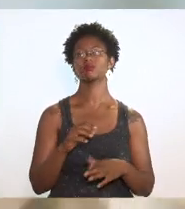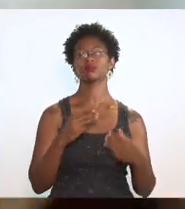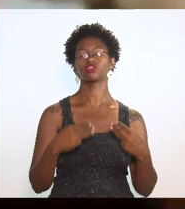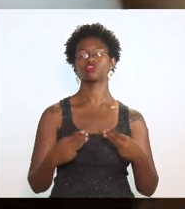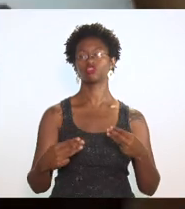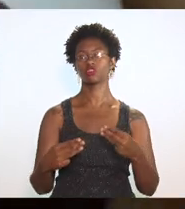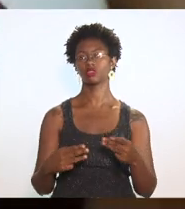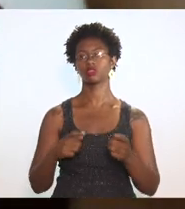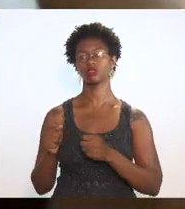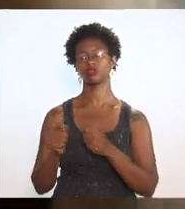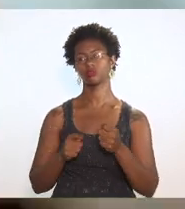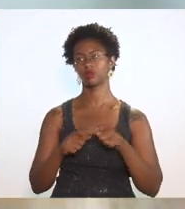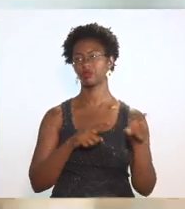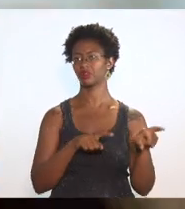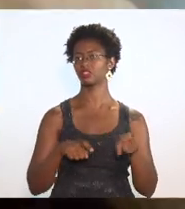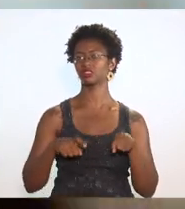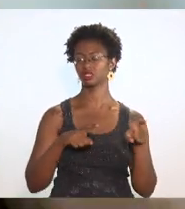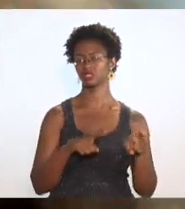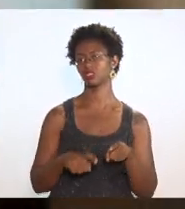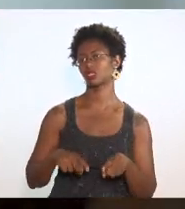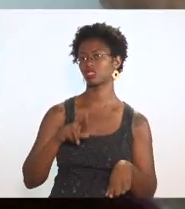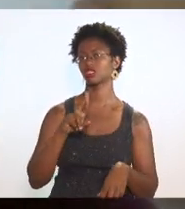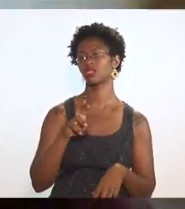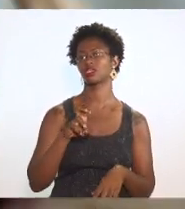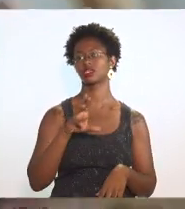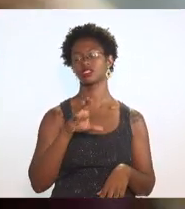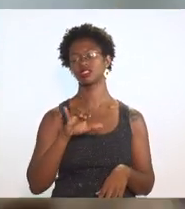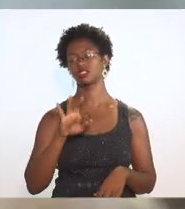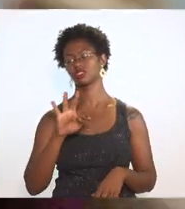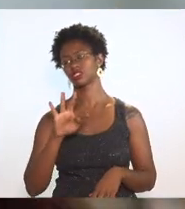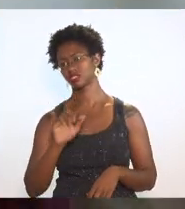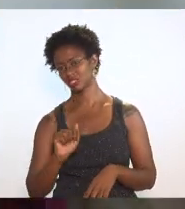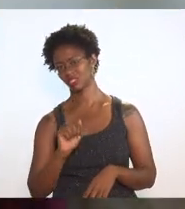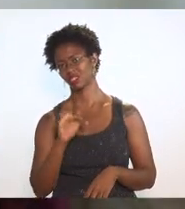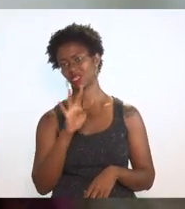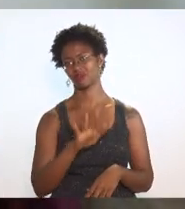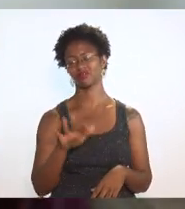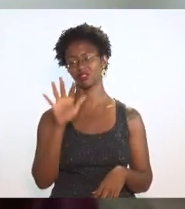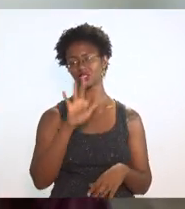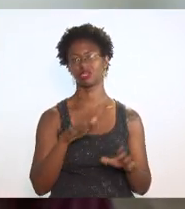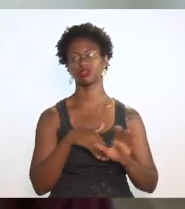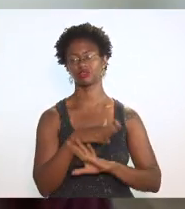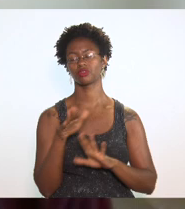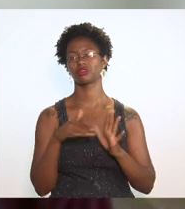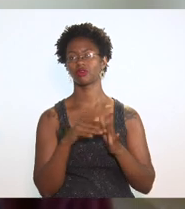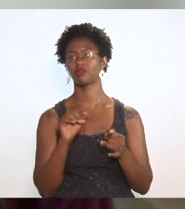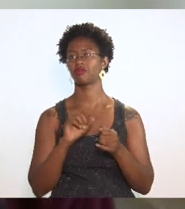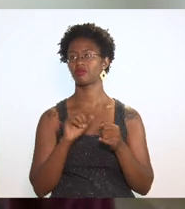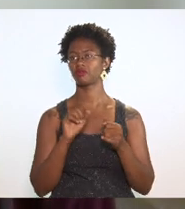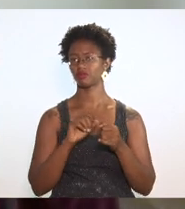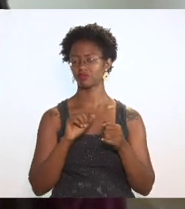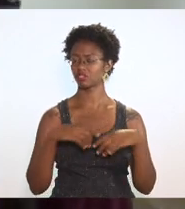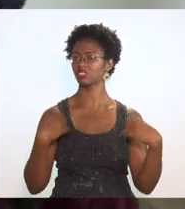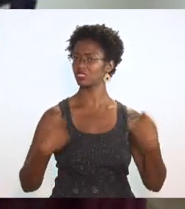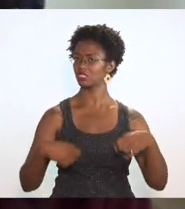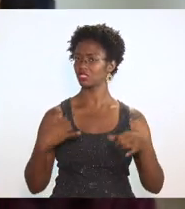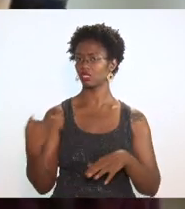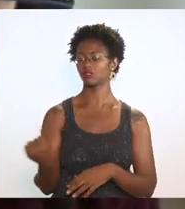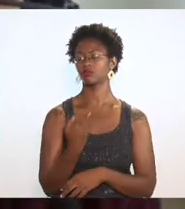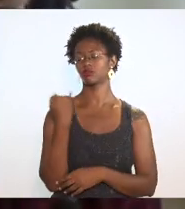Fazenda da Receita Federal enfim como se faz como se faz necessário